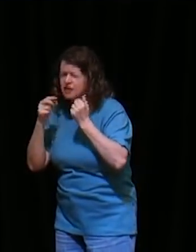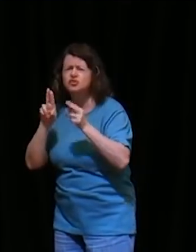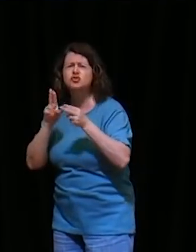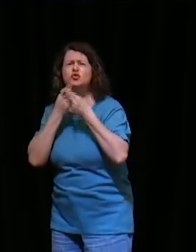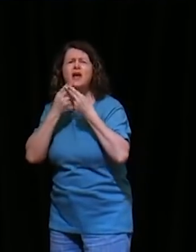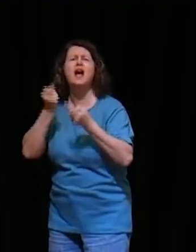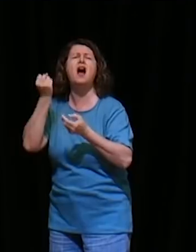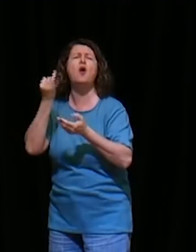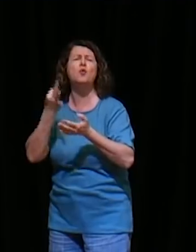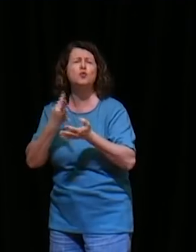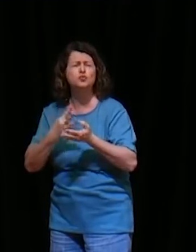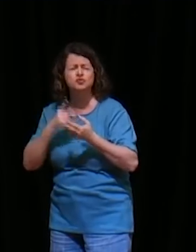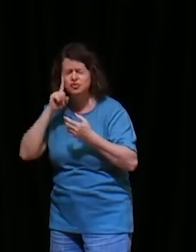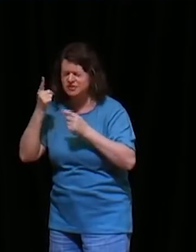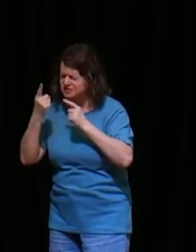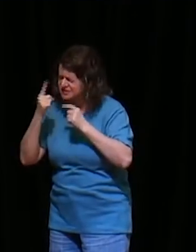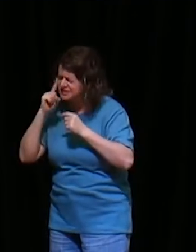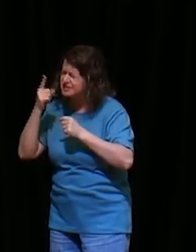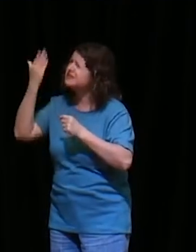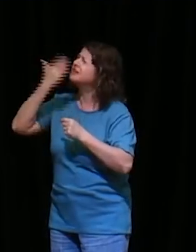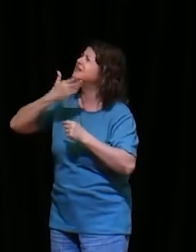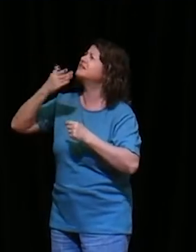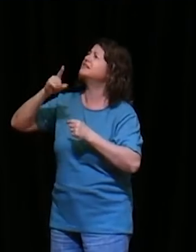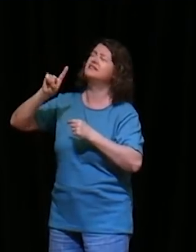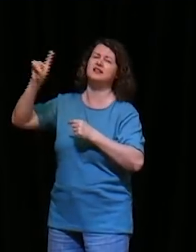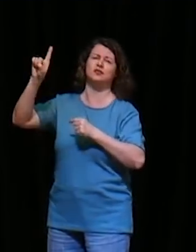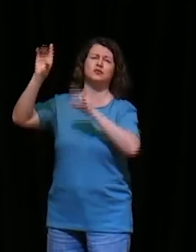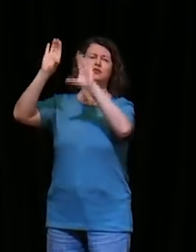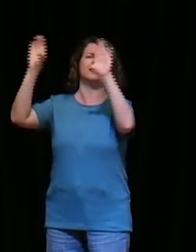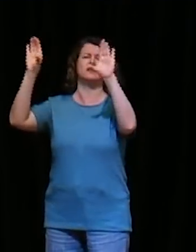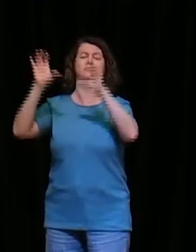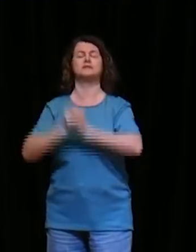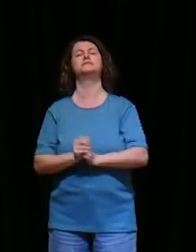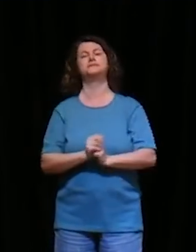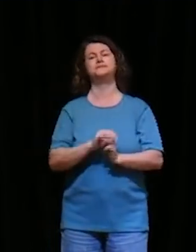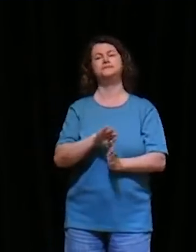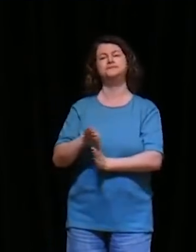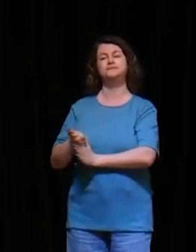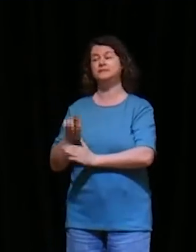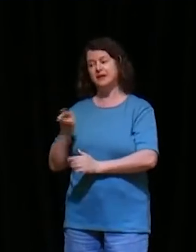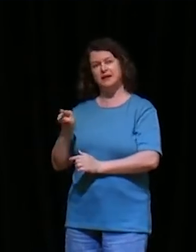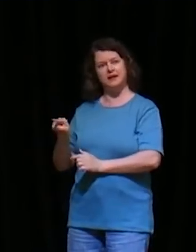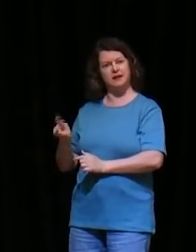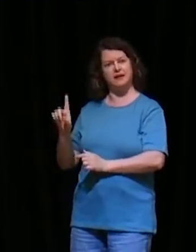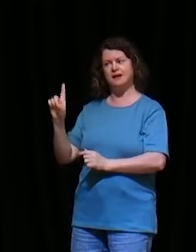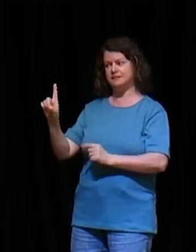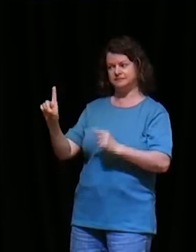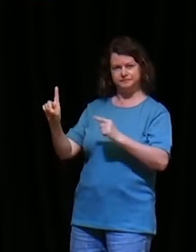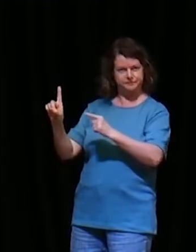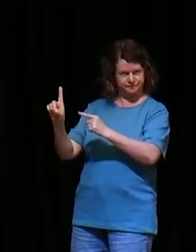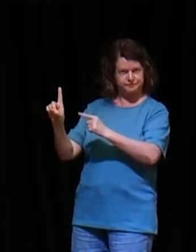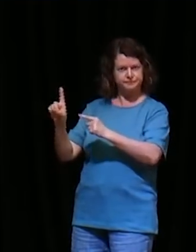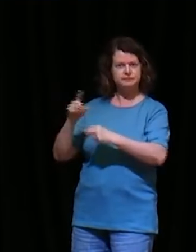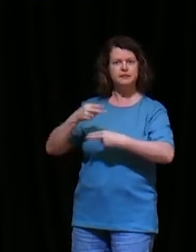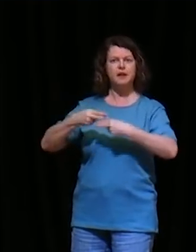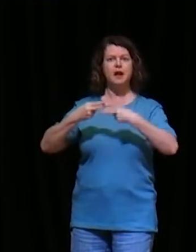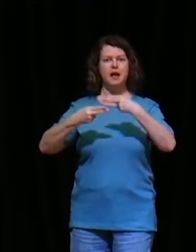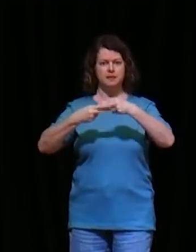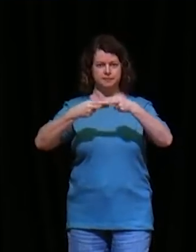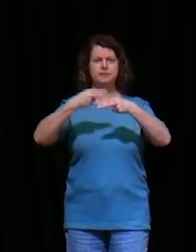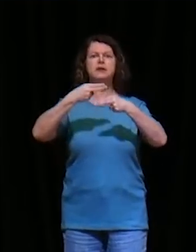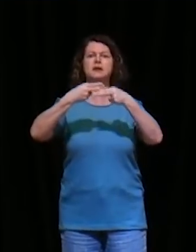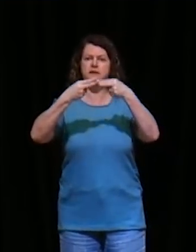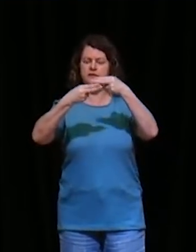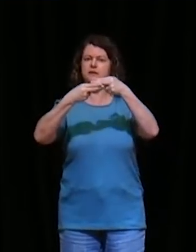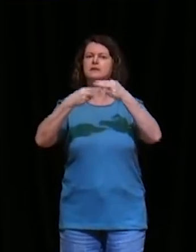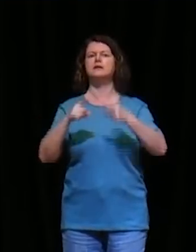Neemias, ele está na corte, num lugar muito confortável e ele tem uma posição também